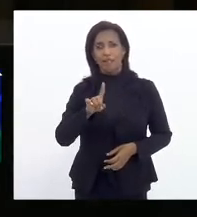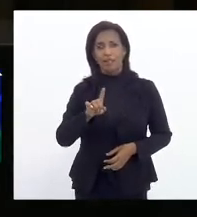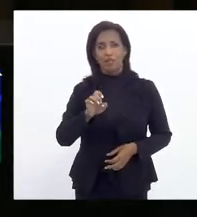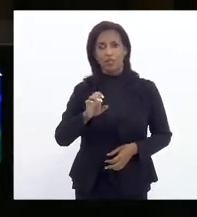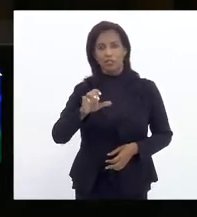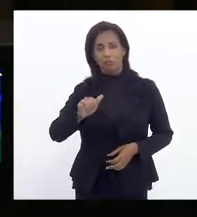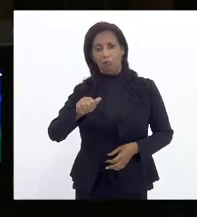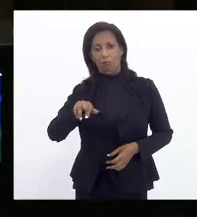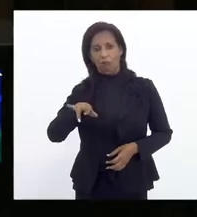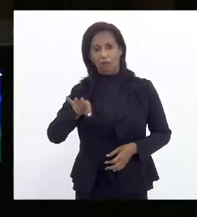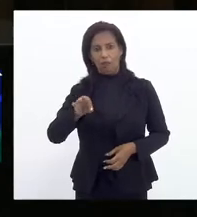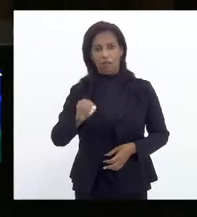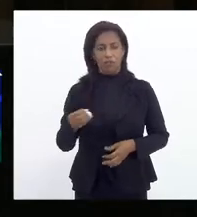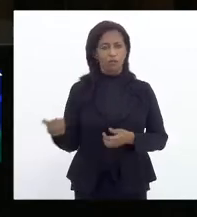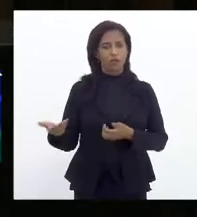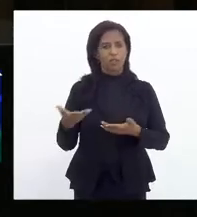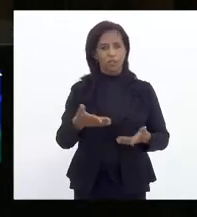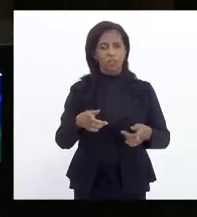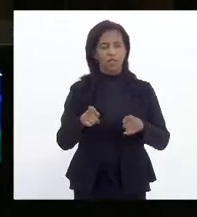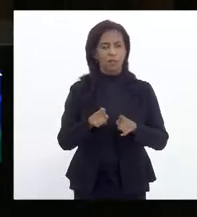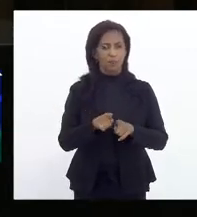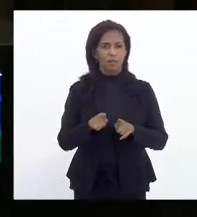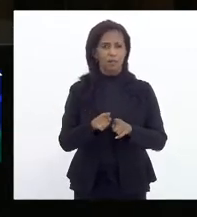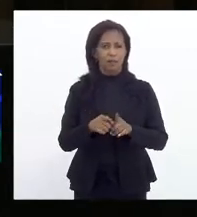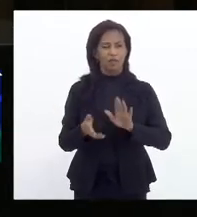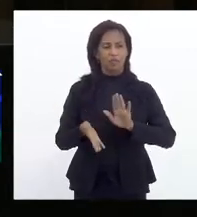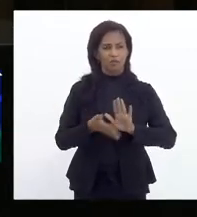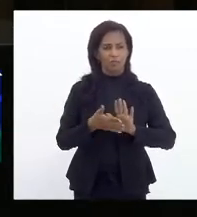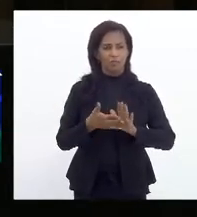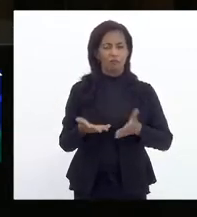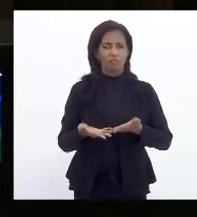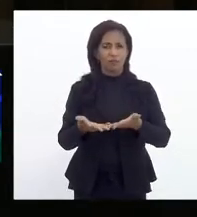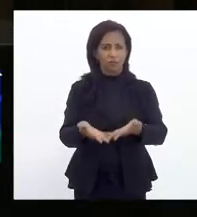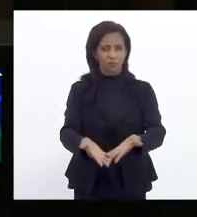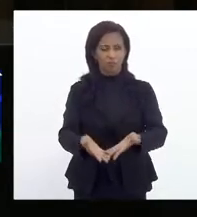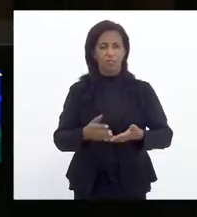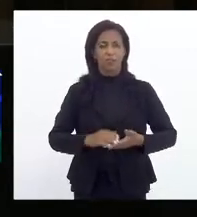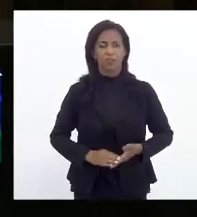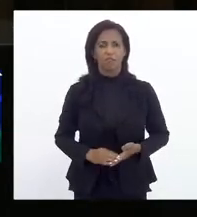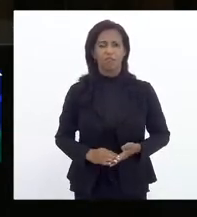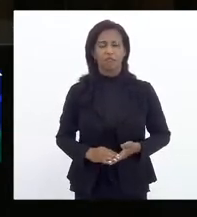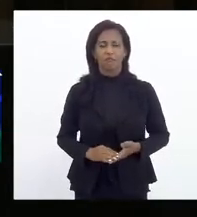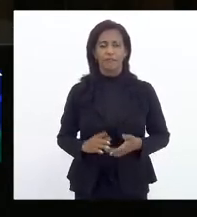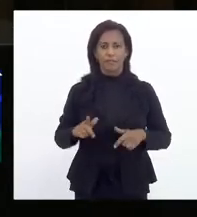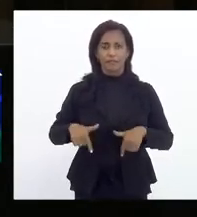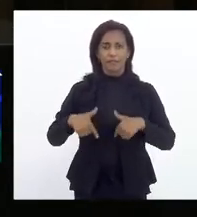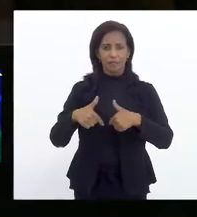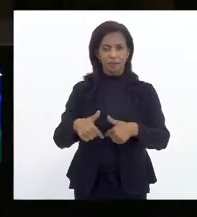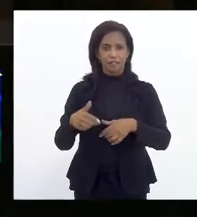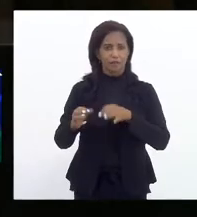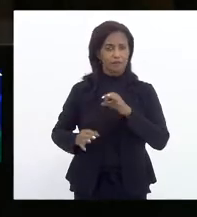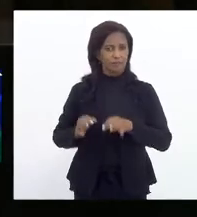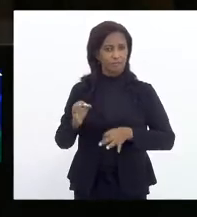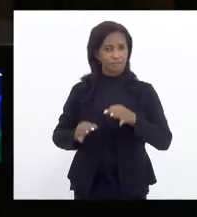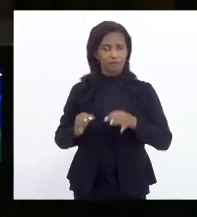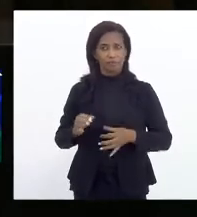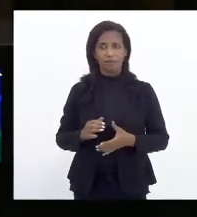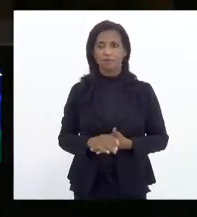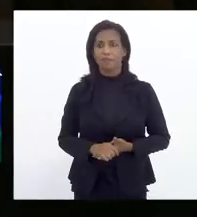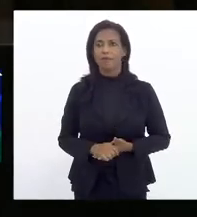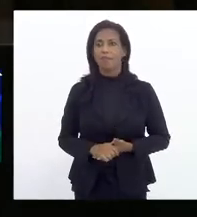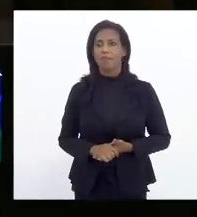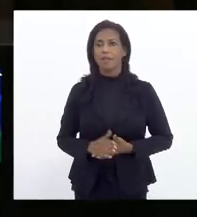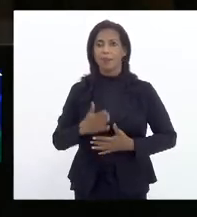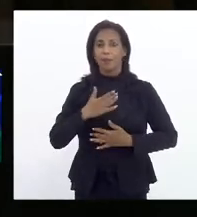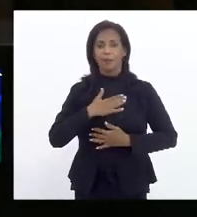que concedeu uma liminar favorável também a uma ação judicial que foi impetrada